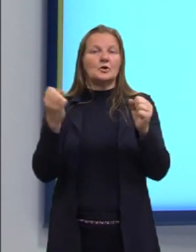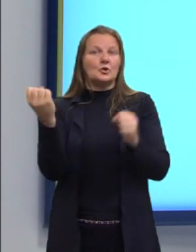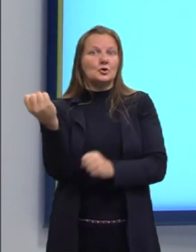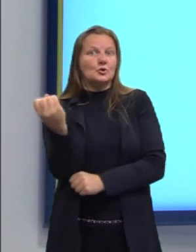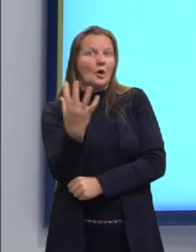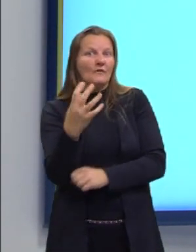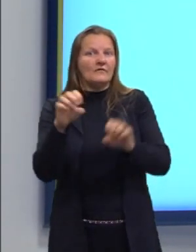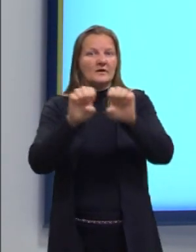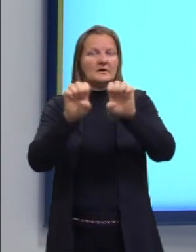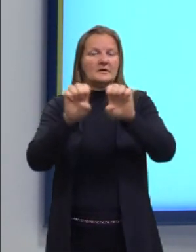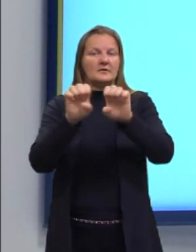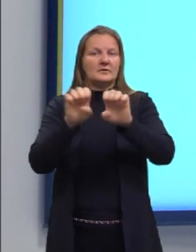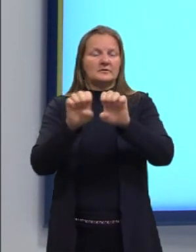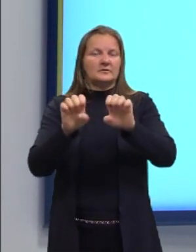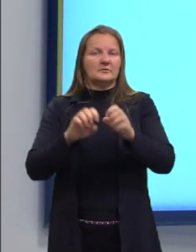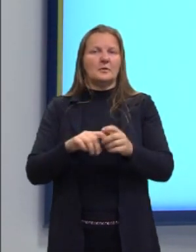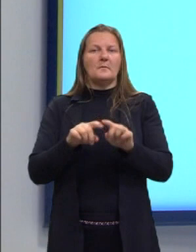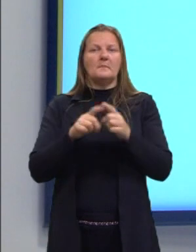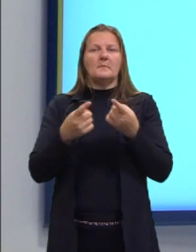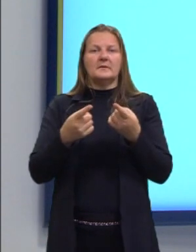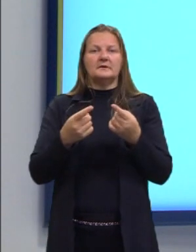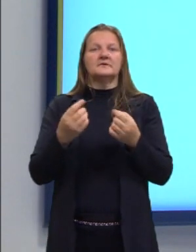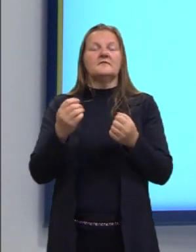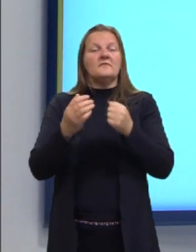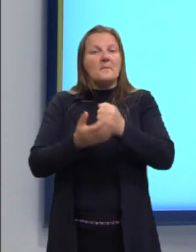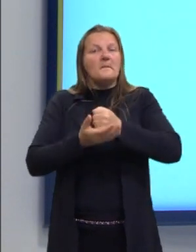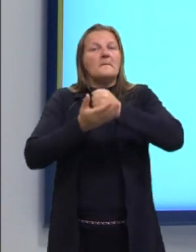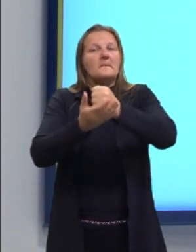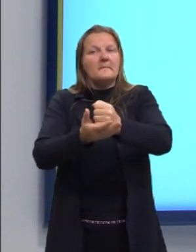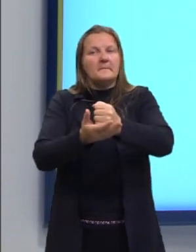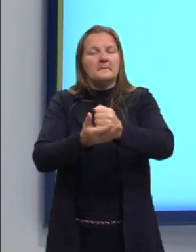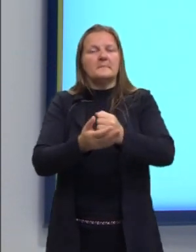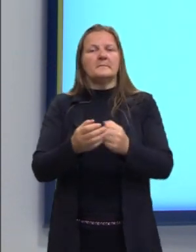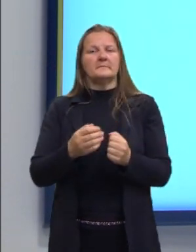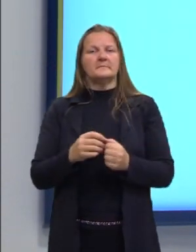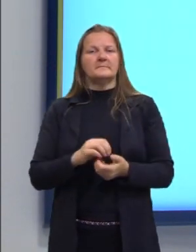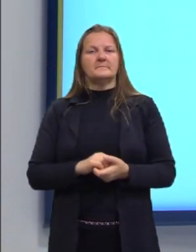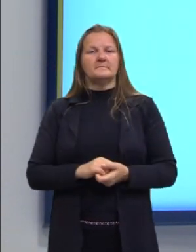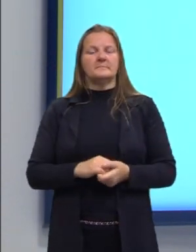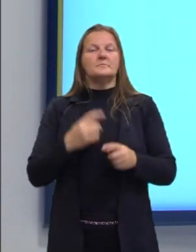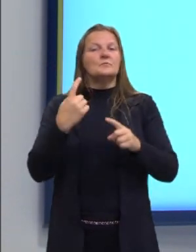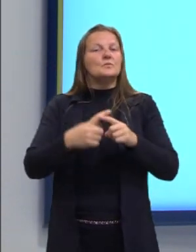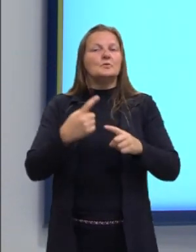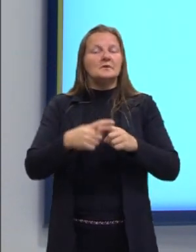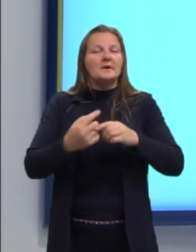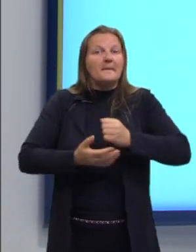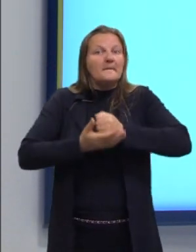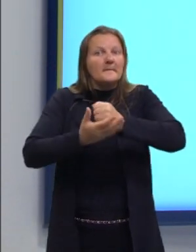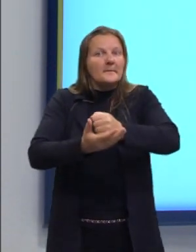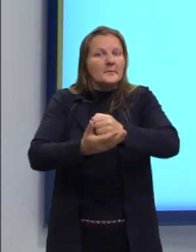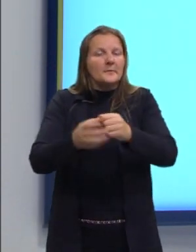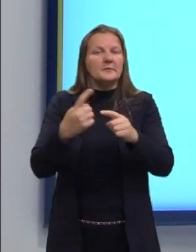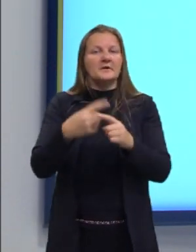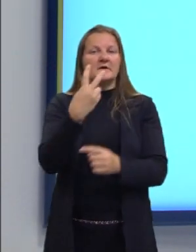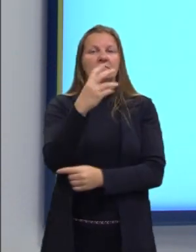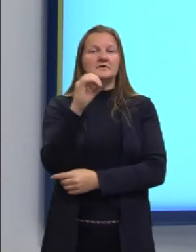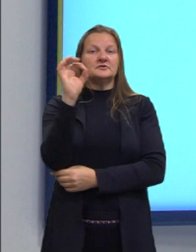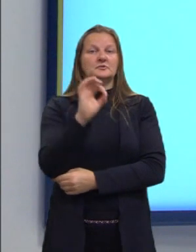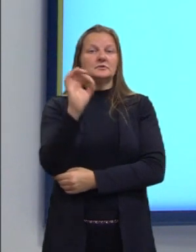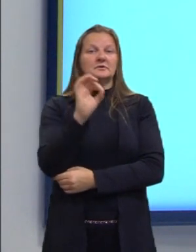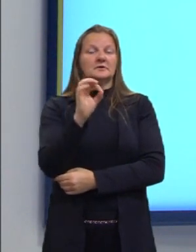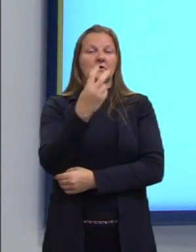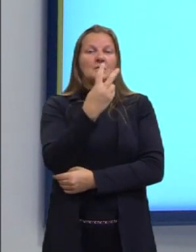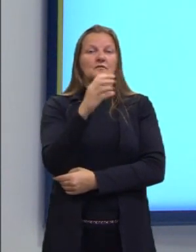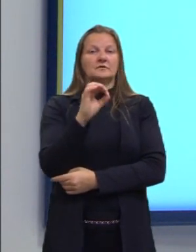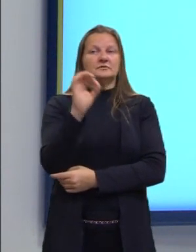equaçãozinha, né? Mas ela vai me ajudar agora em seguida. Por quê? 20%, a primeira